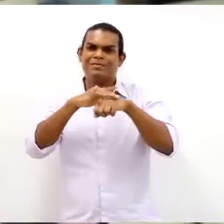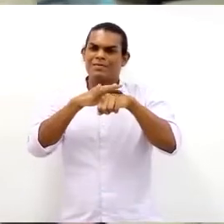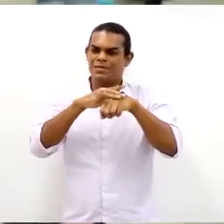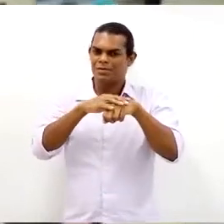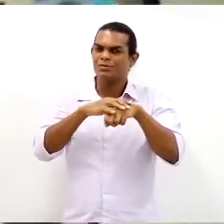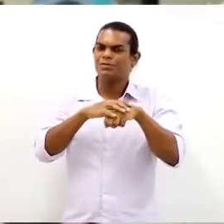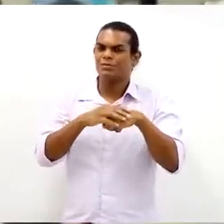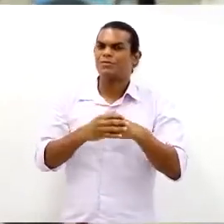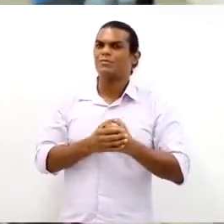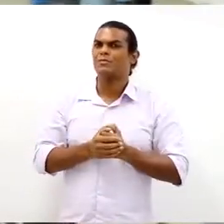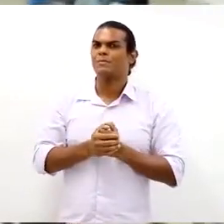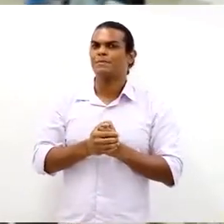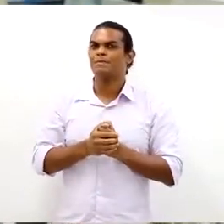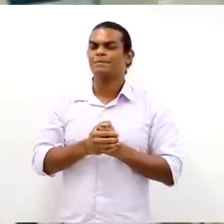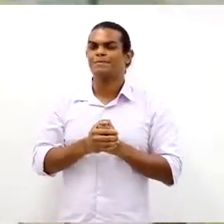LER.